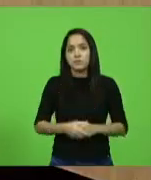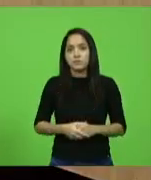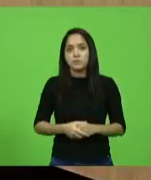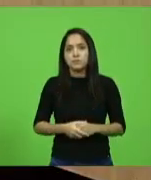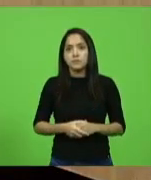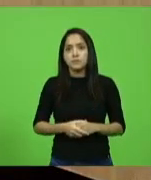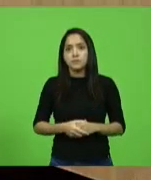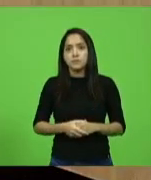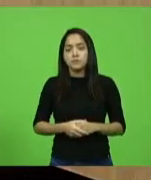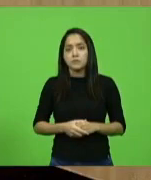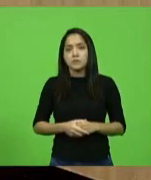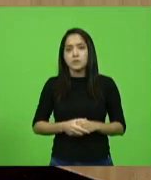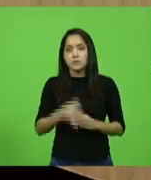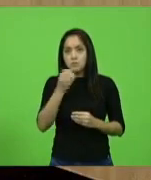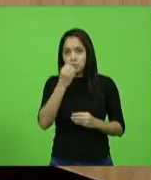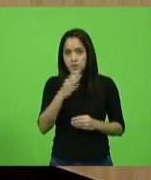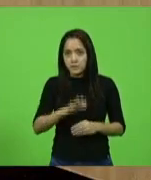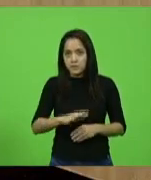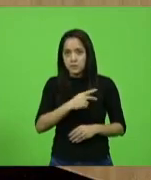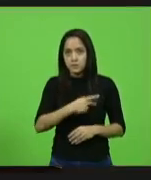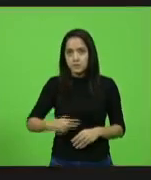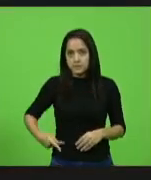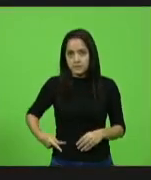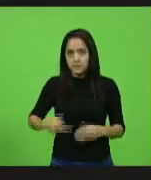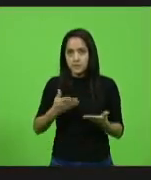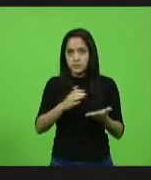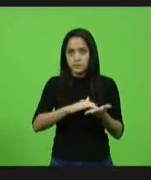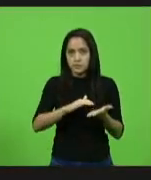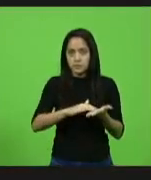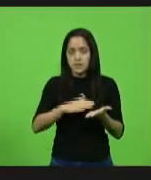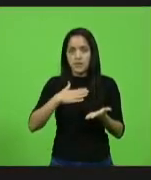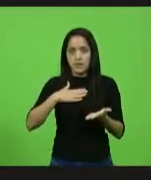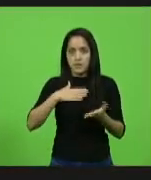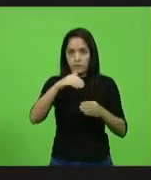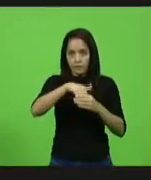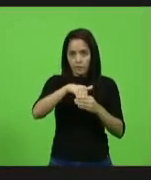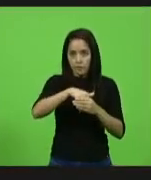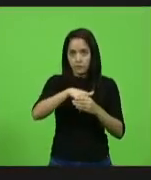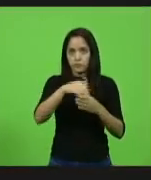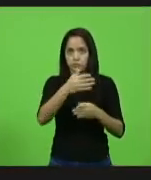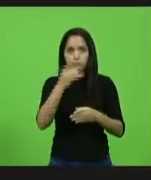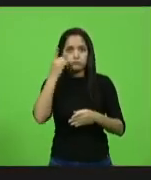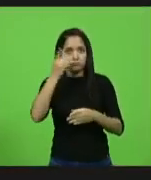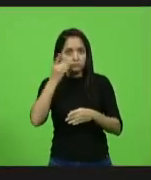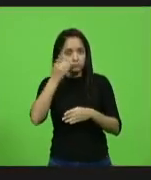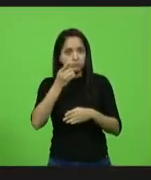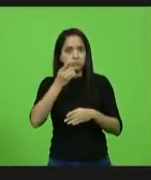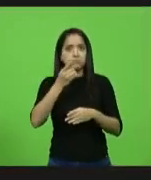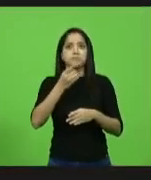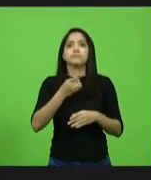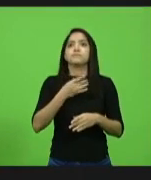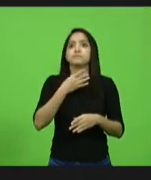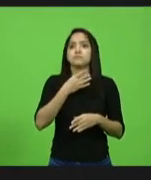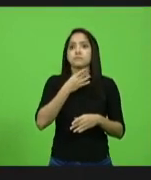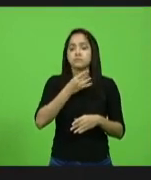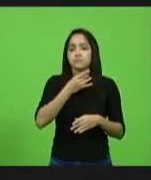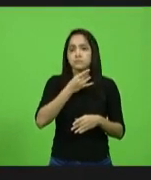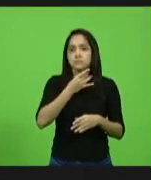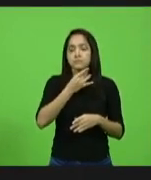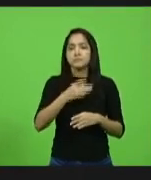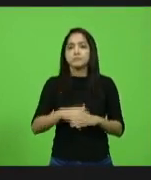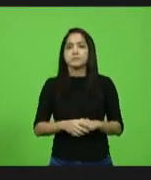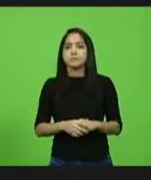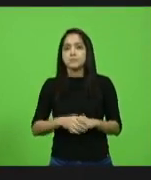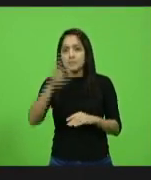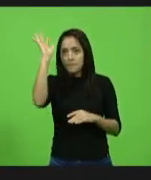Boa tarde, presidente, boa tarde, secretário. Volney Weber vota em Valdir Cobalquini, vota em